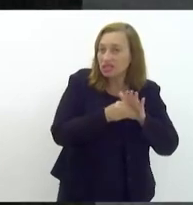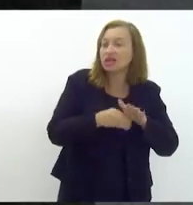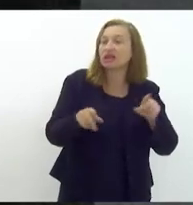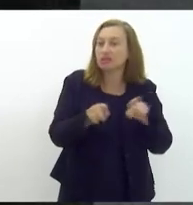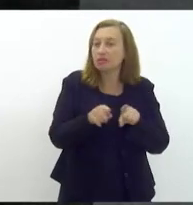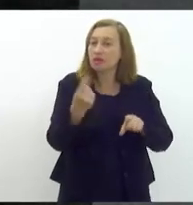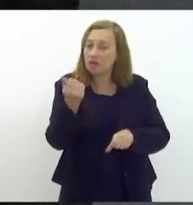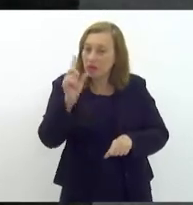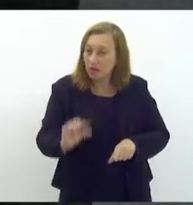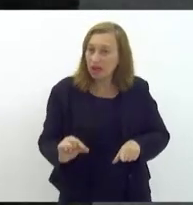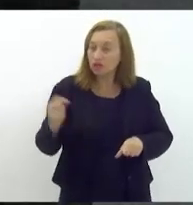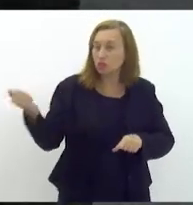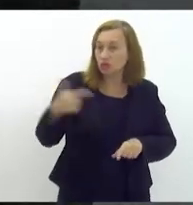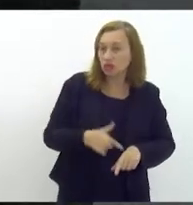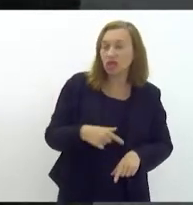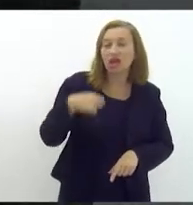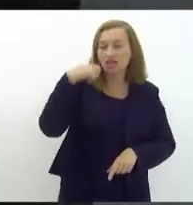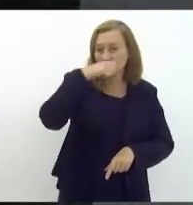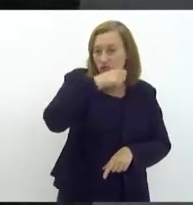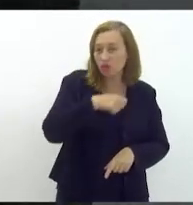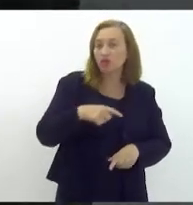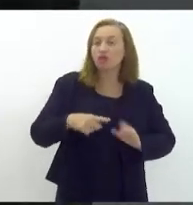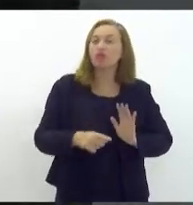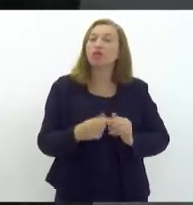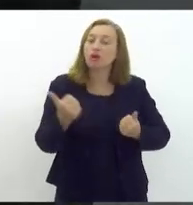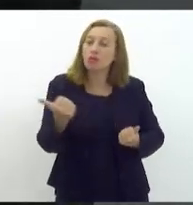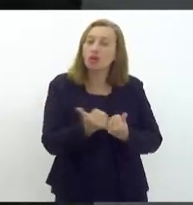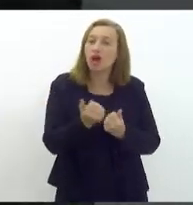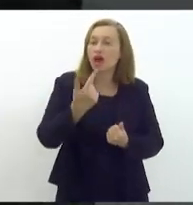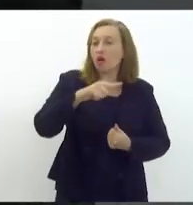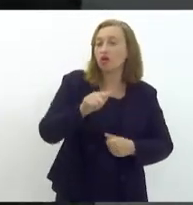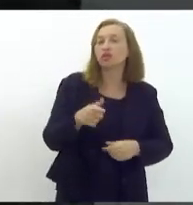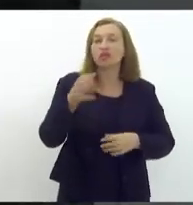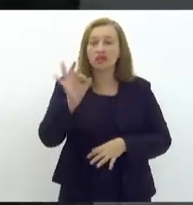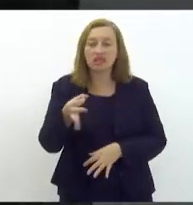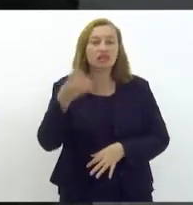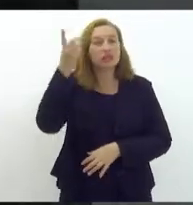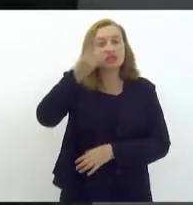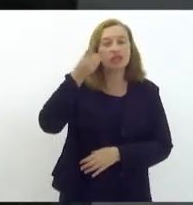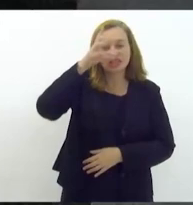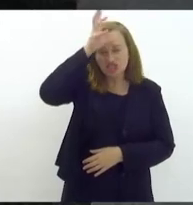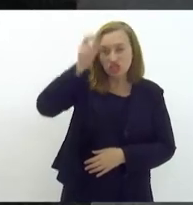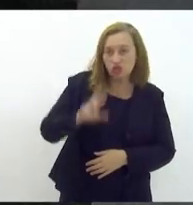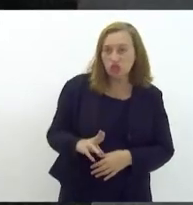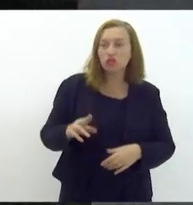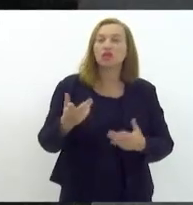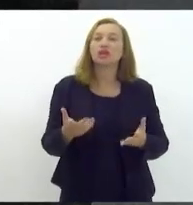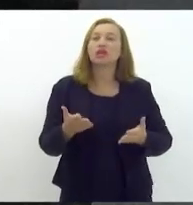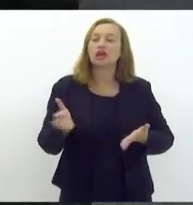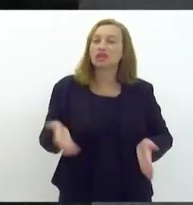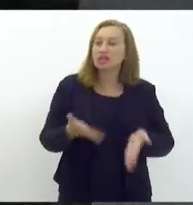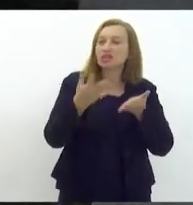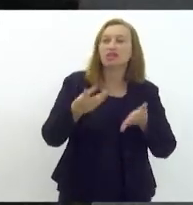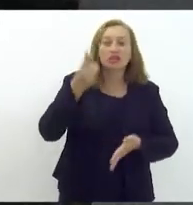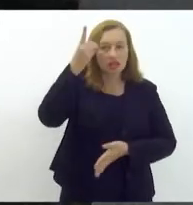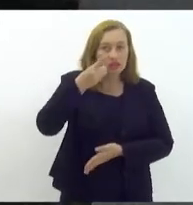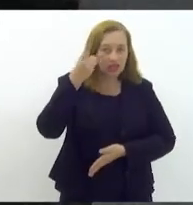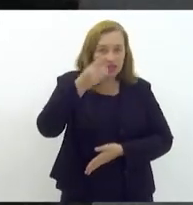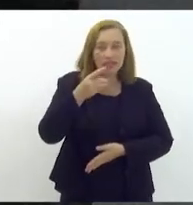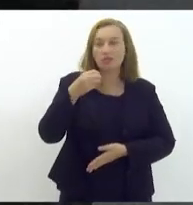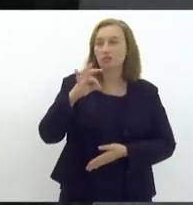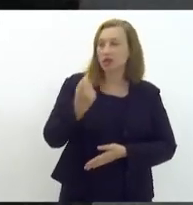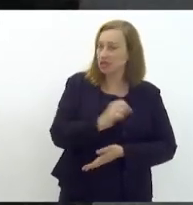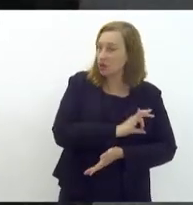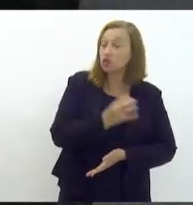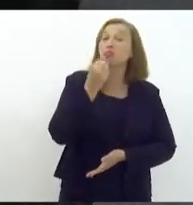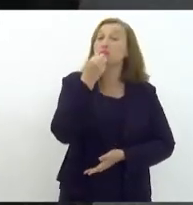mais barato que a escova. E uma complementar ao outro. O que é certo, deputada Tia Ju, é que a iniciativa da Marta Rocha é muito boa,